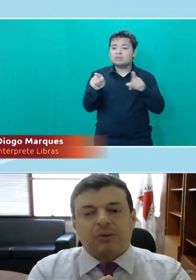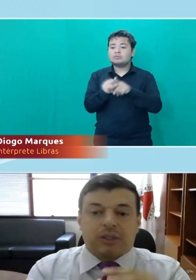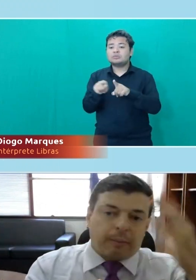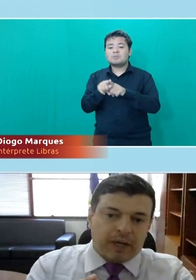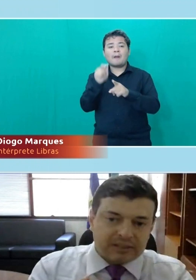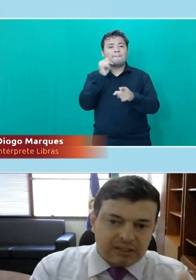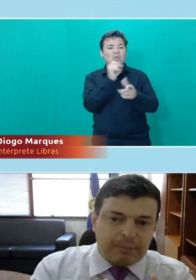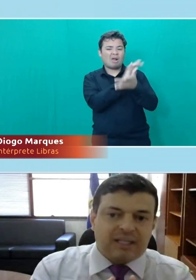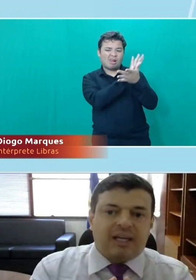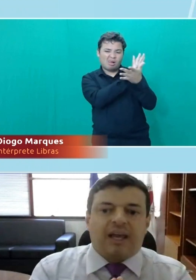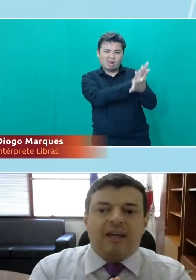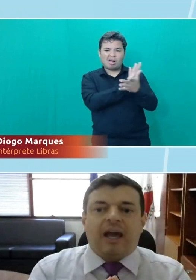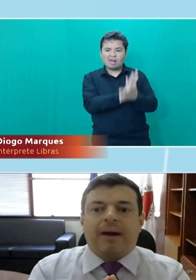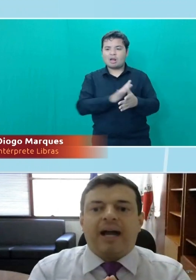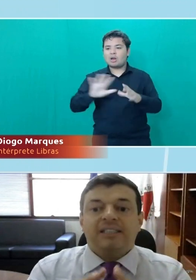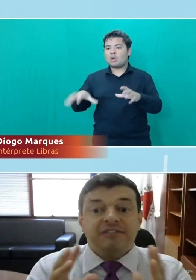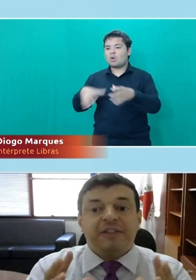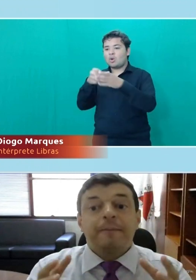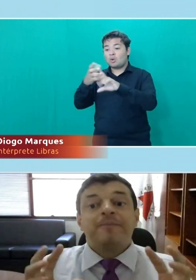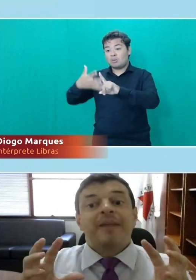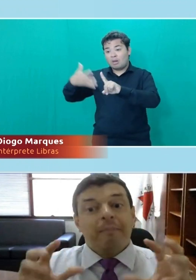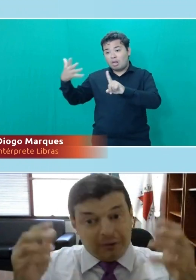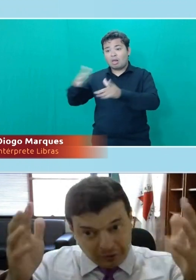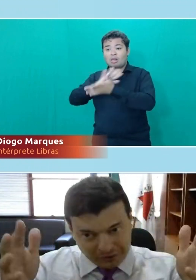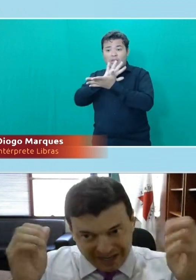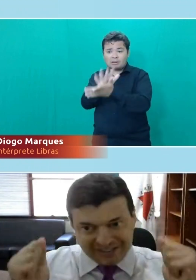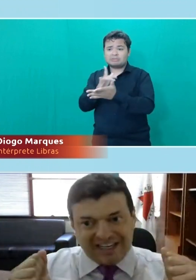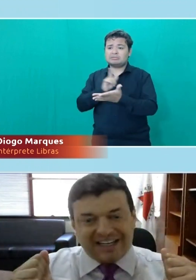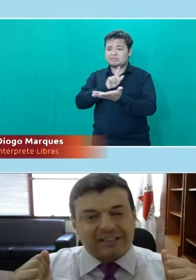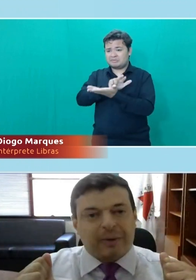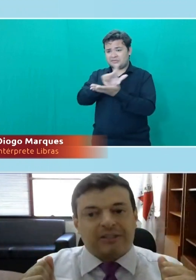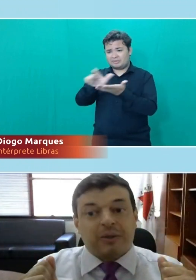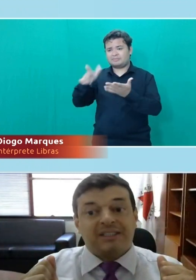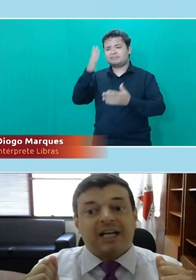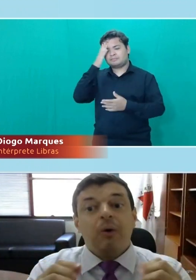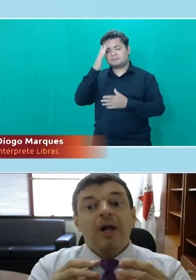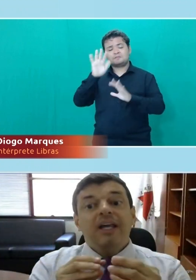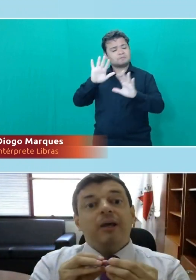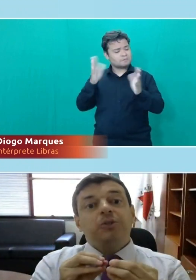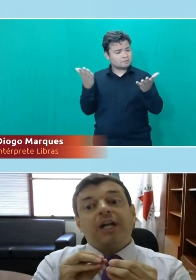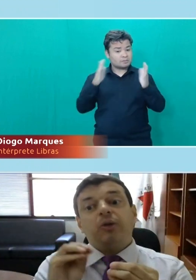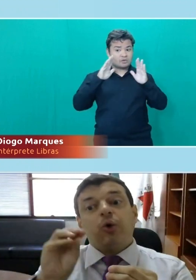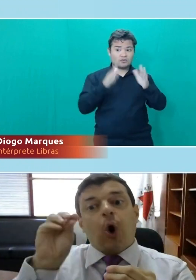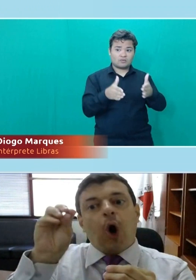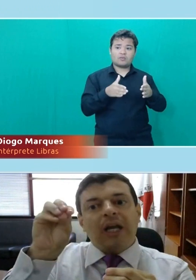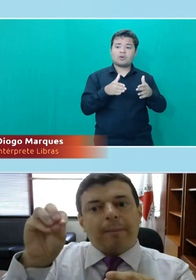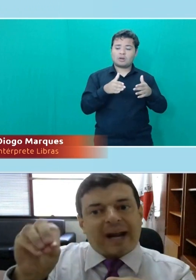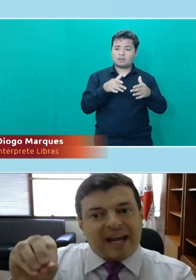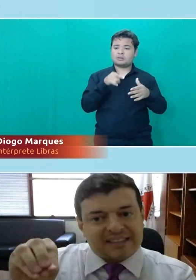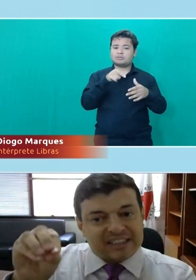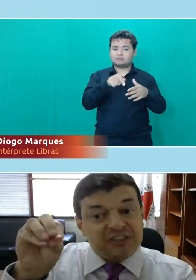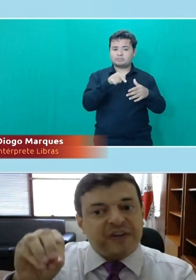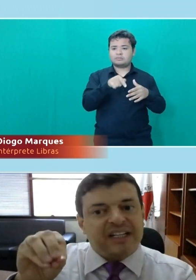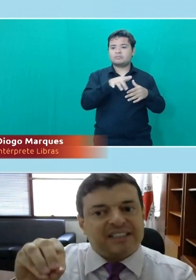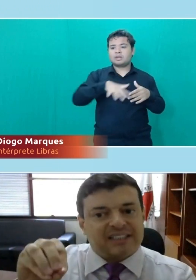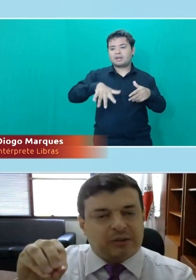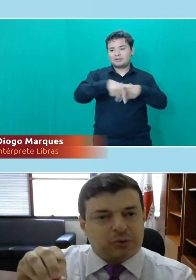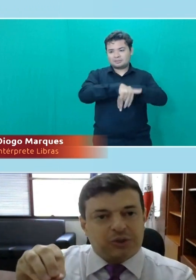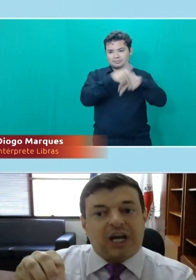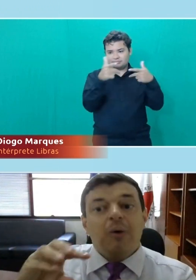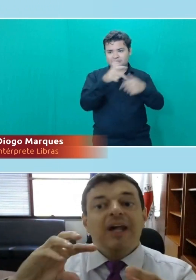as mulheres, contra a população LGBTQI a mais, enfim. Mas, no nosso caso aqui, a questão é étnico-racial. E aí o direito olha para essa